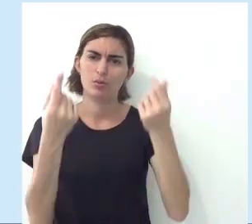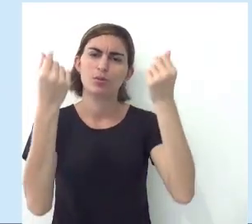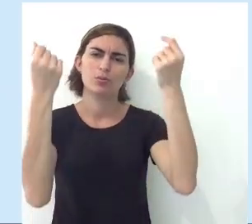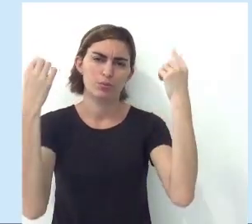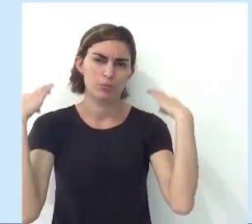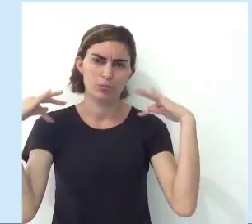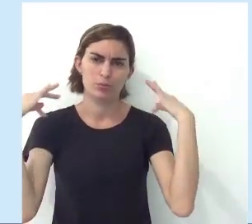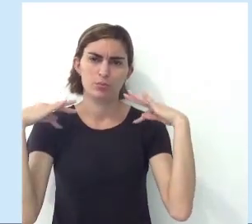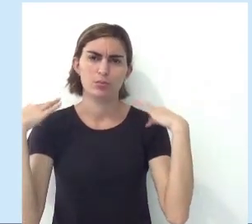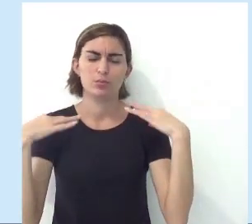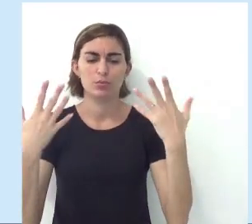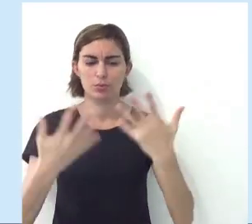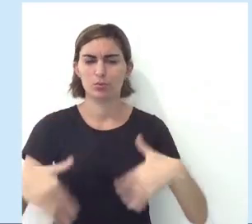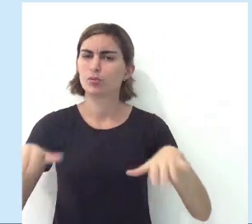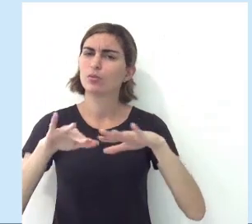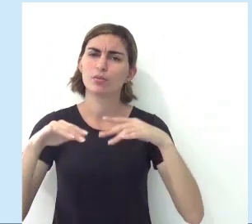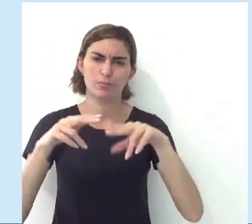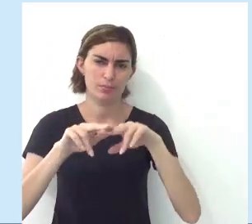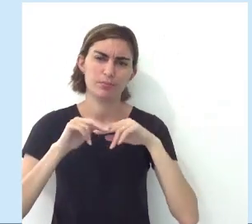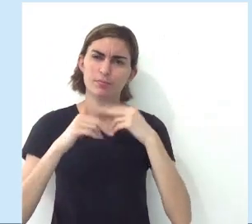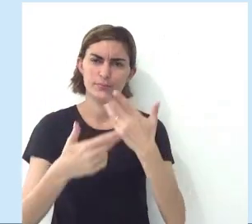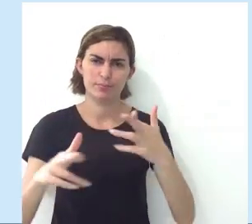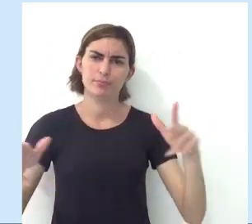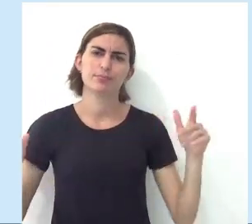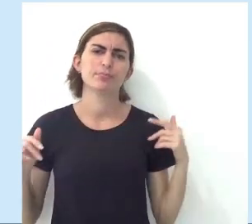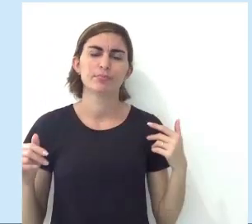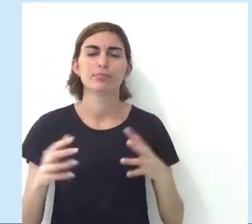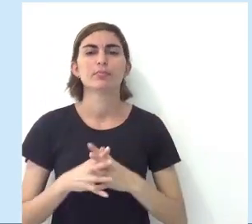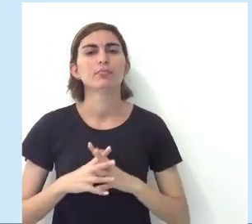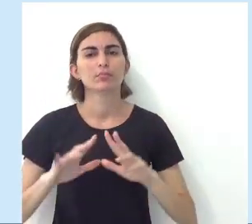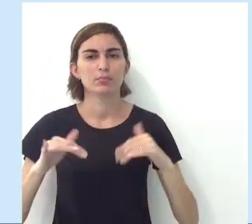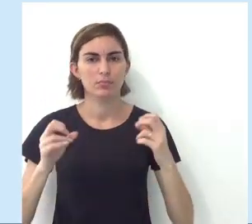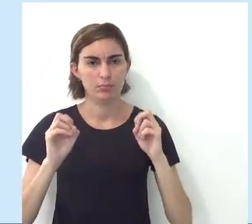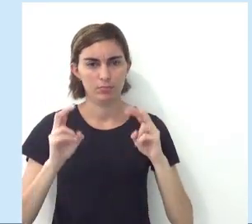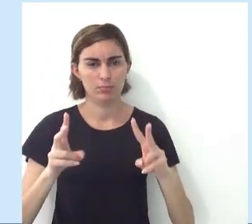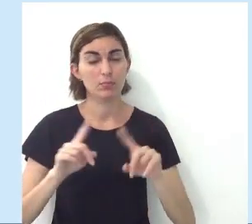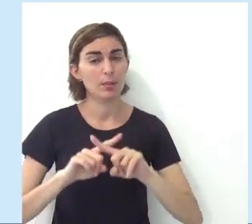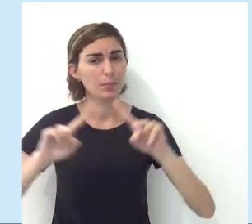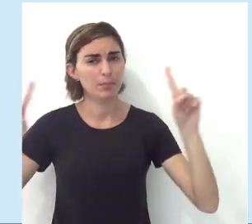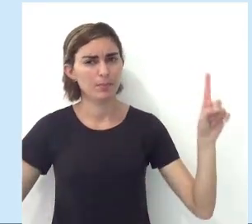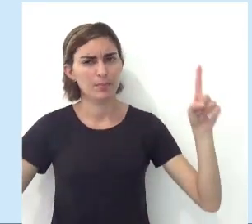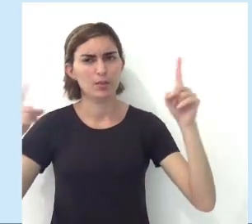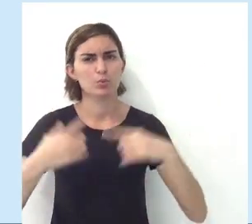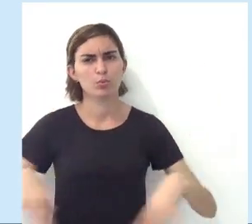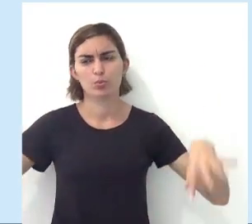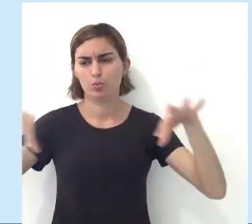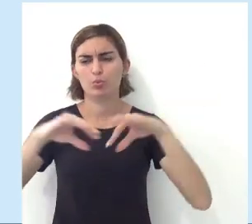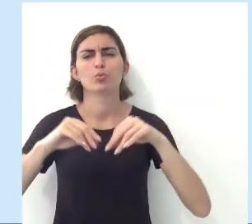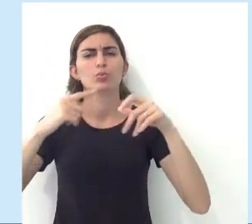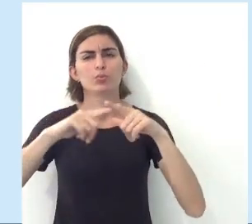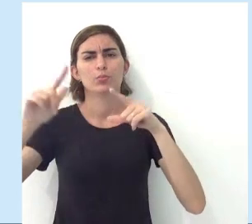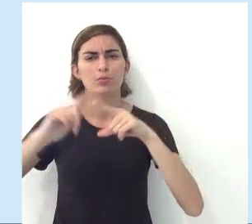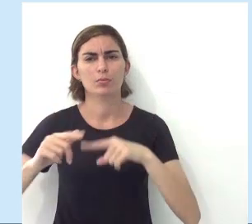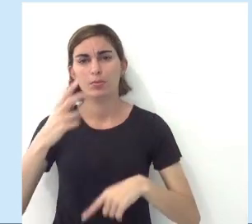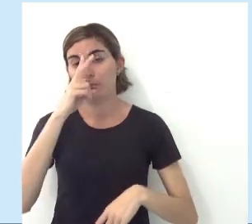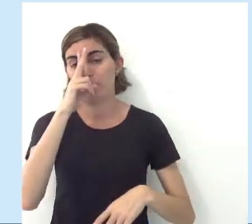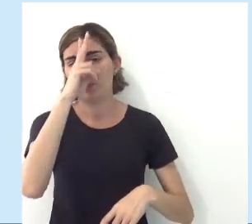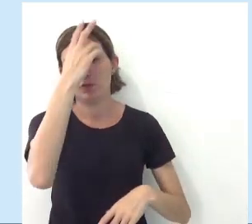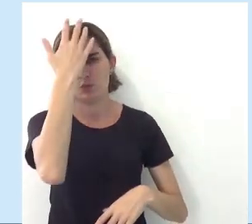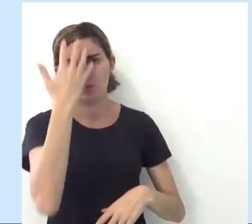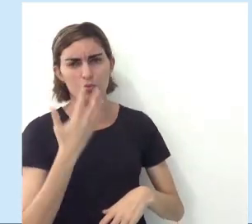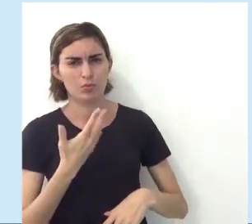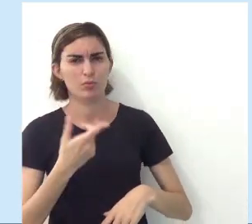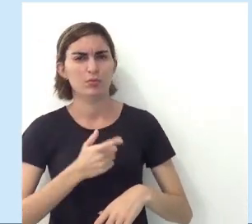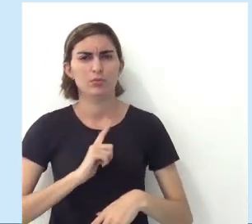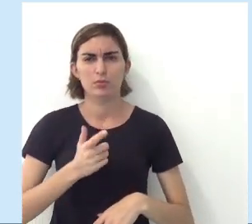dependência econômica do turismo. Estamos sujeitos a esses fatos ambientais aí, ok? Mas, de todos os problemas